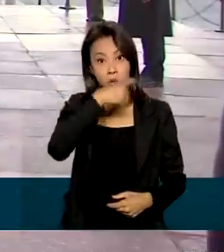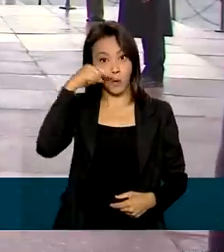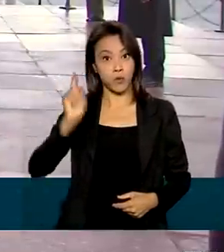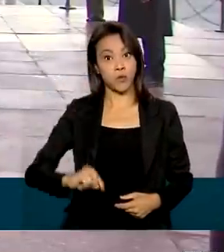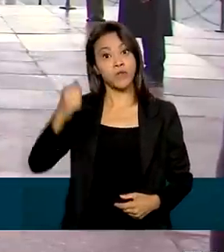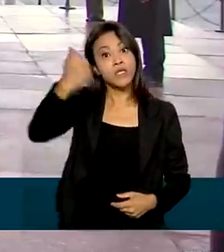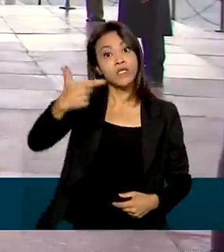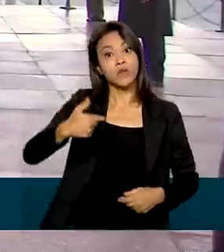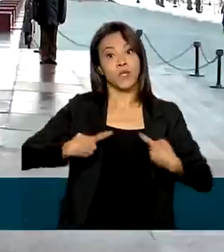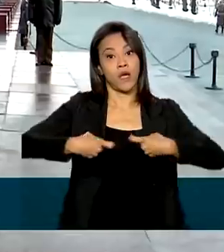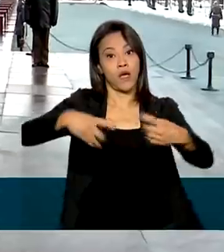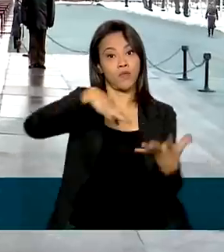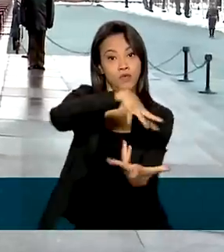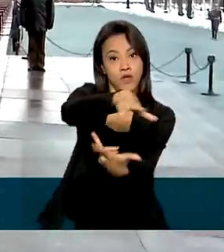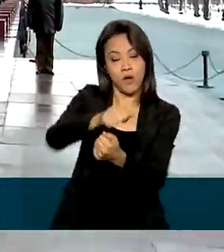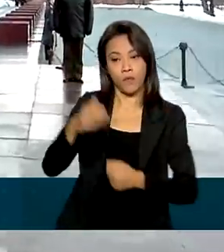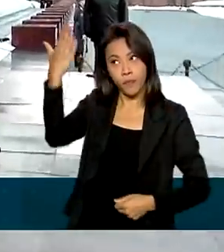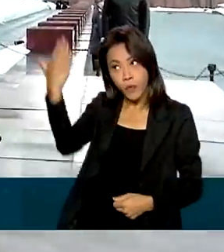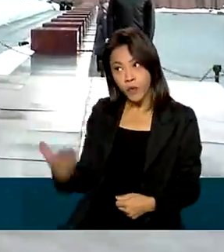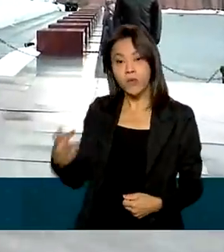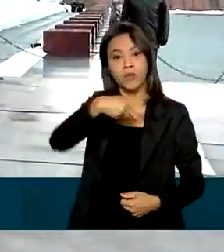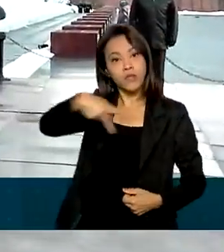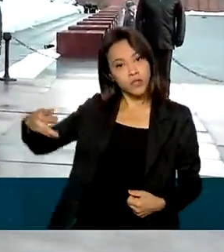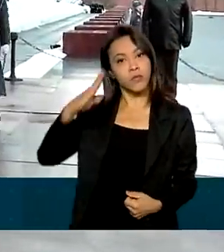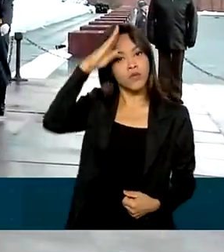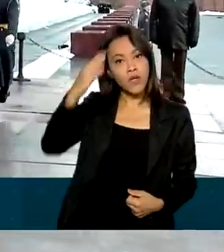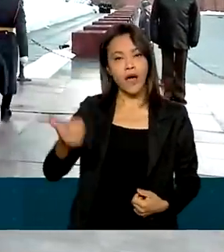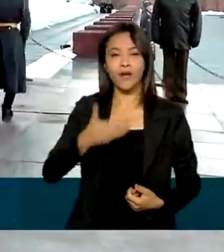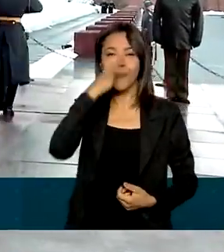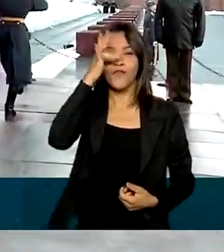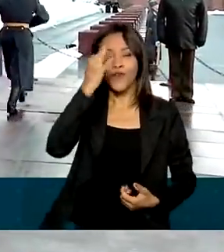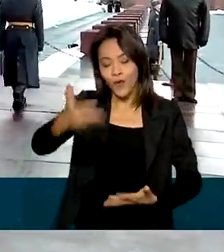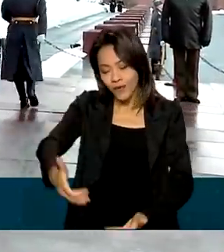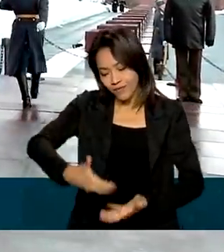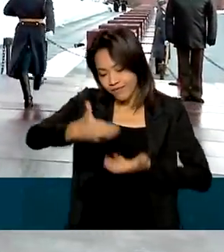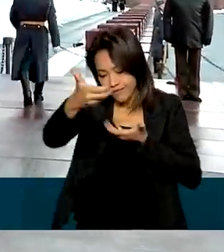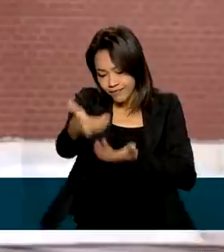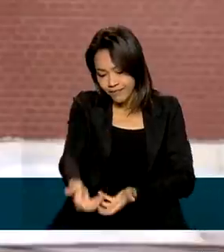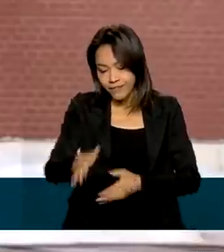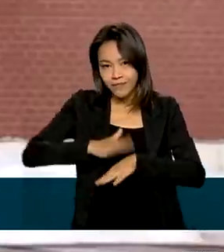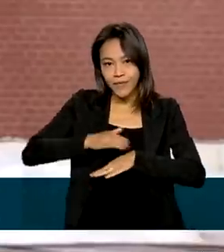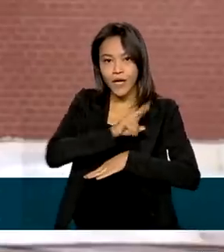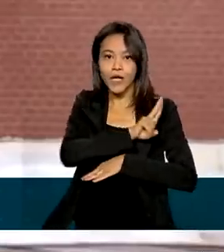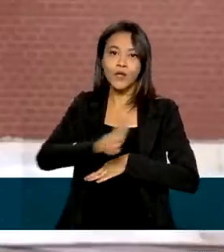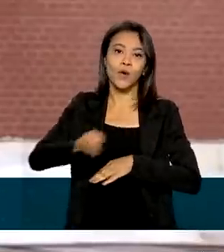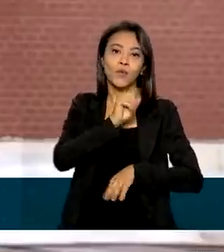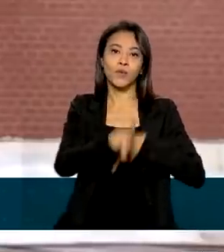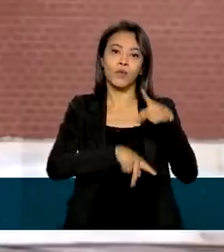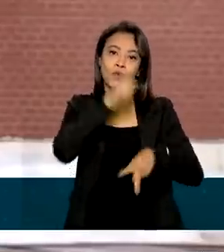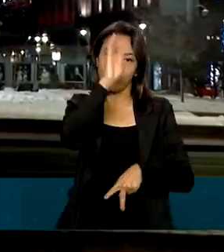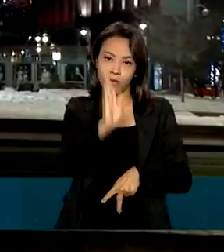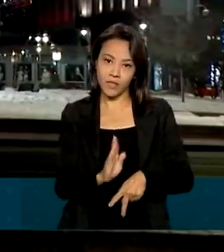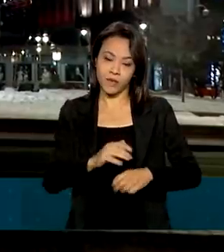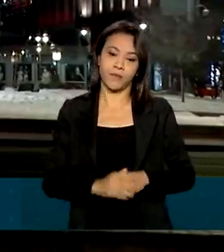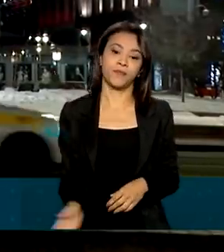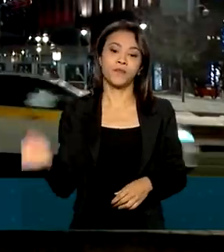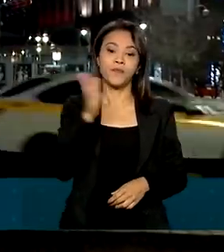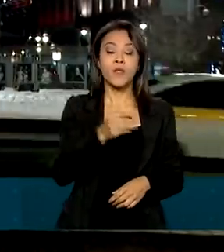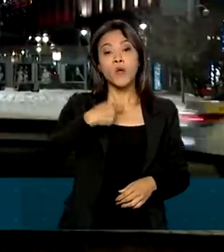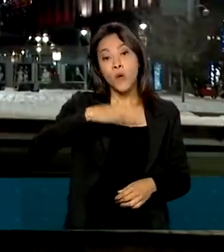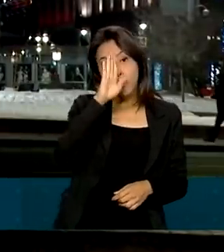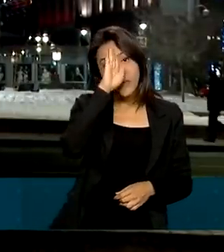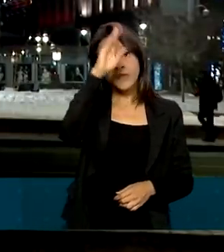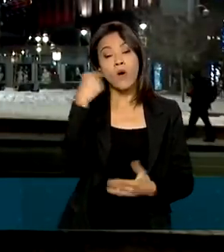a Segunda Guerra Mundial. Bolsonaro depositou uma coroa de flores em nome do governo e do povo brasileiro. O principal